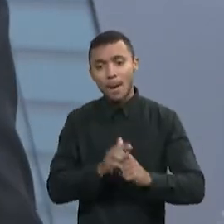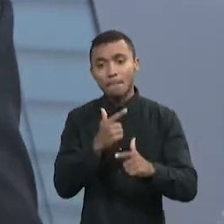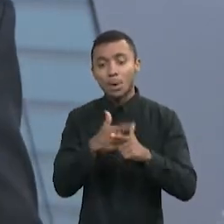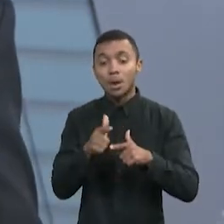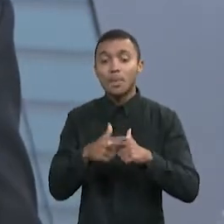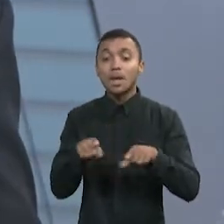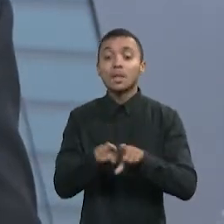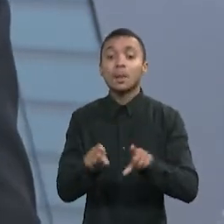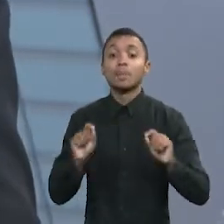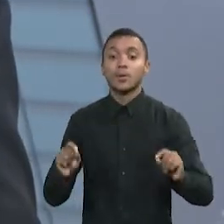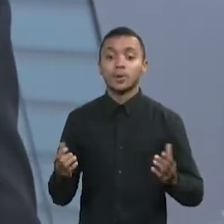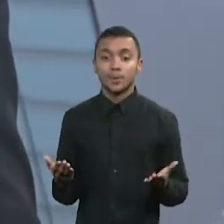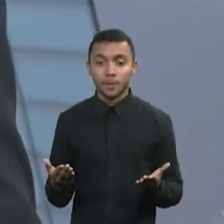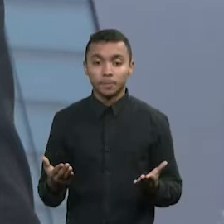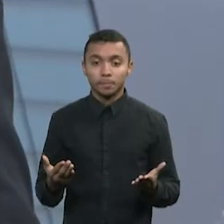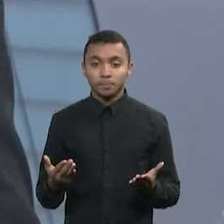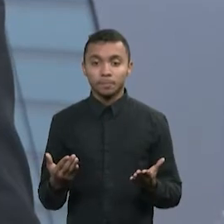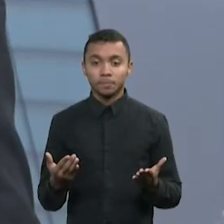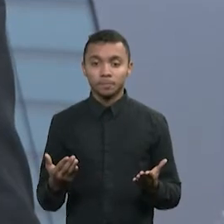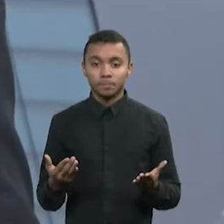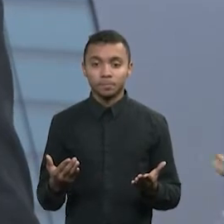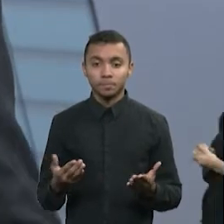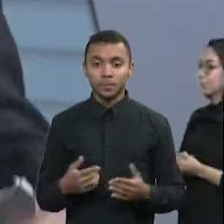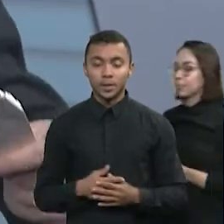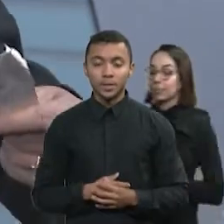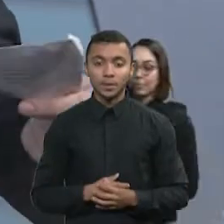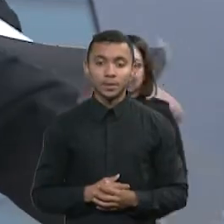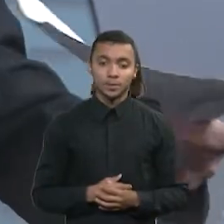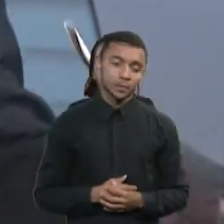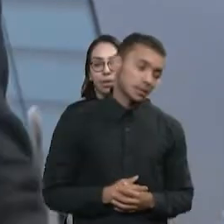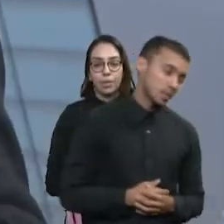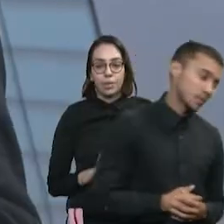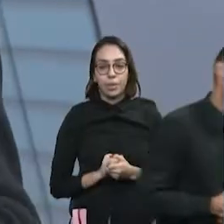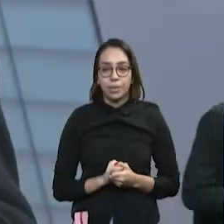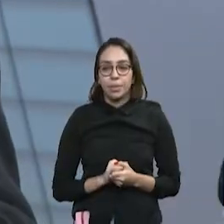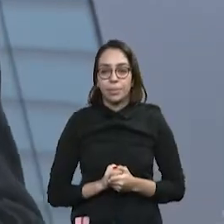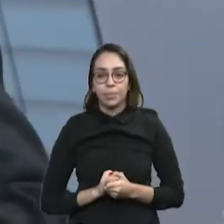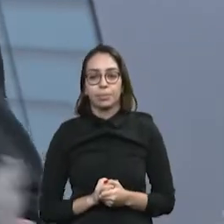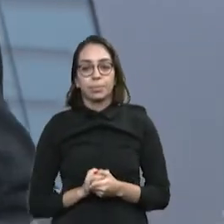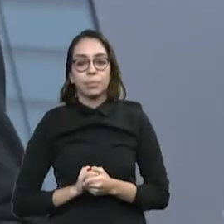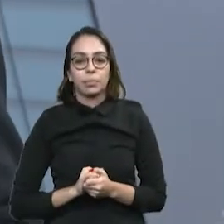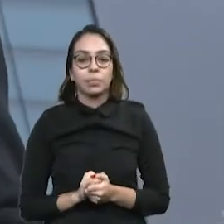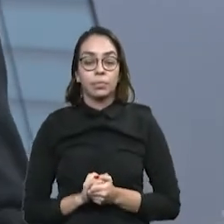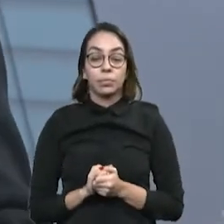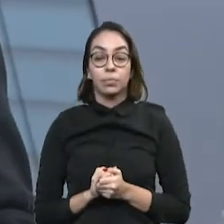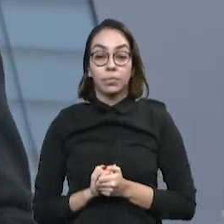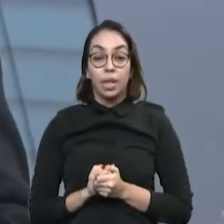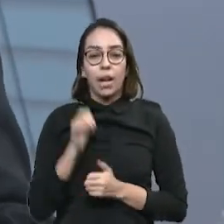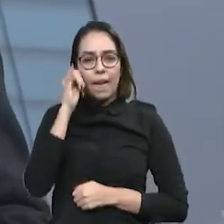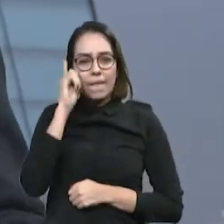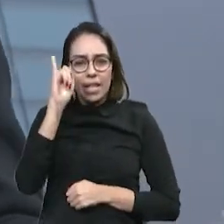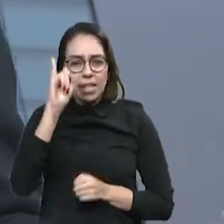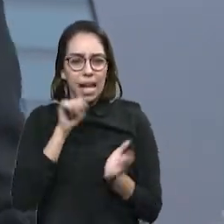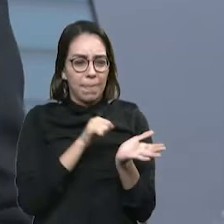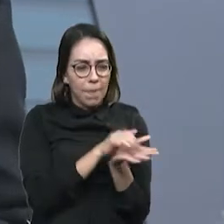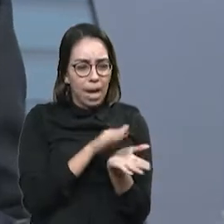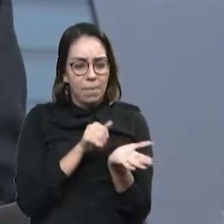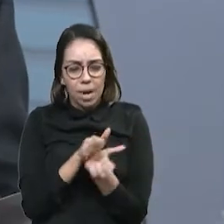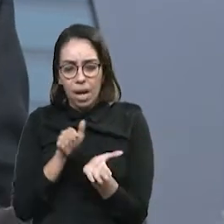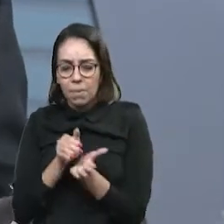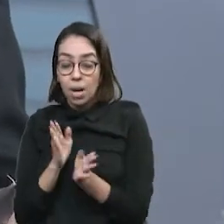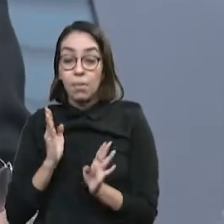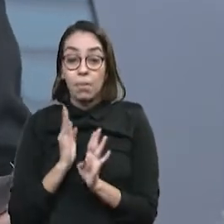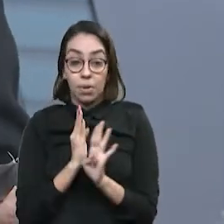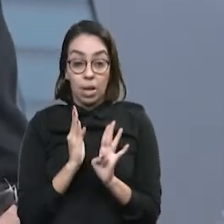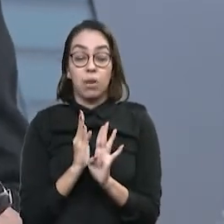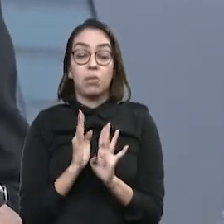exigiu que aquele dinheiro fosse reinvestido na empresa. Primeiro, para manter o quadro funcionário para não haver demissões e em segundo momento,